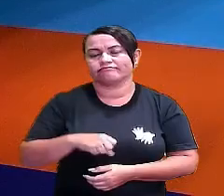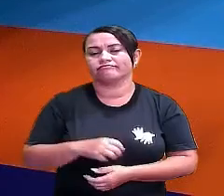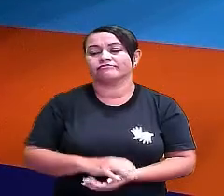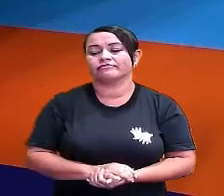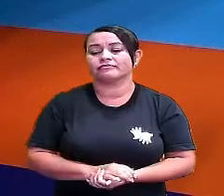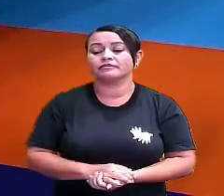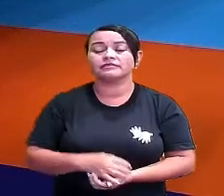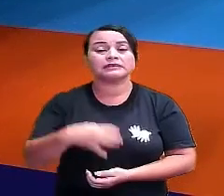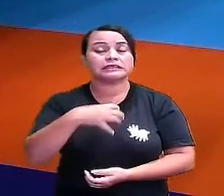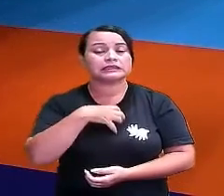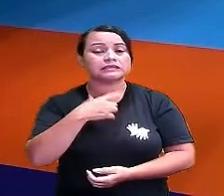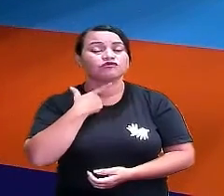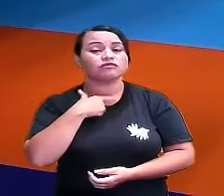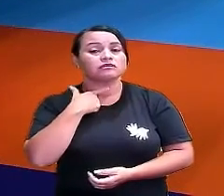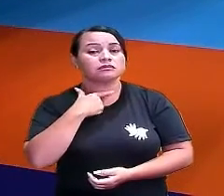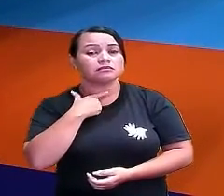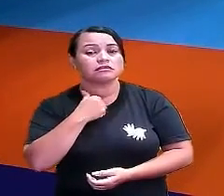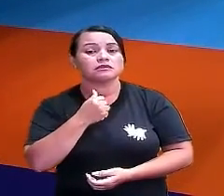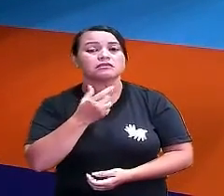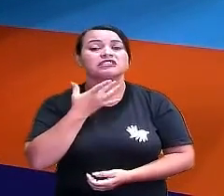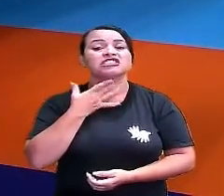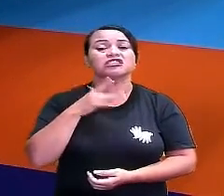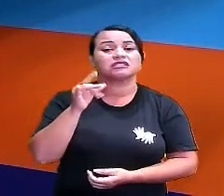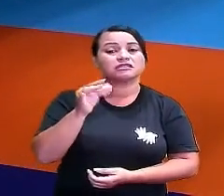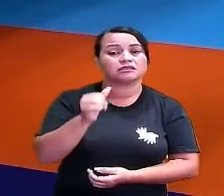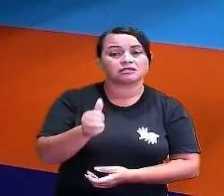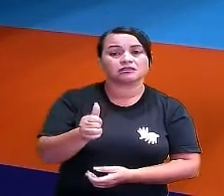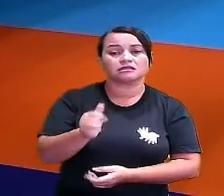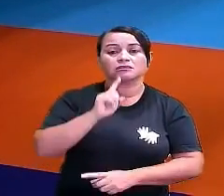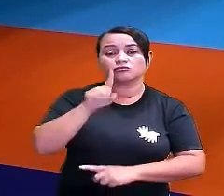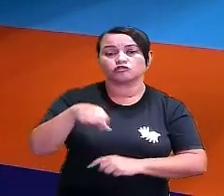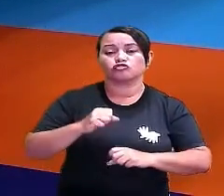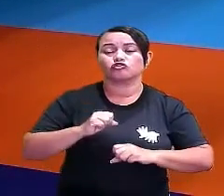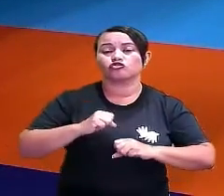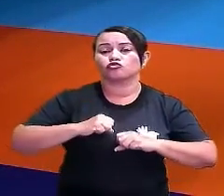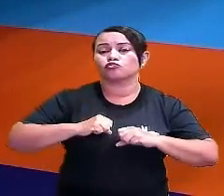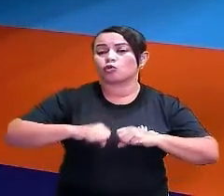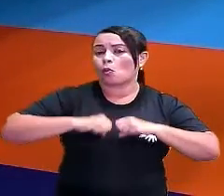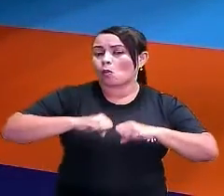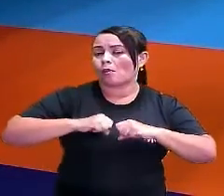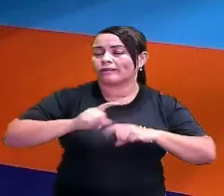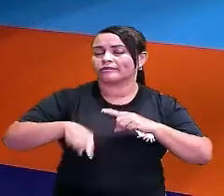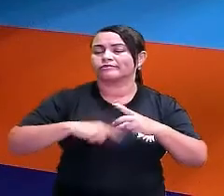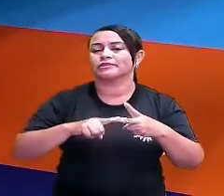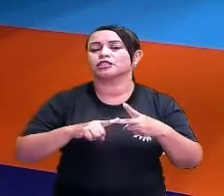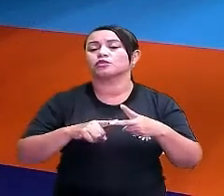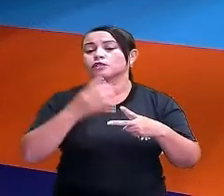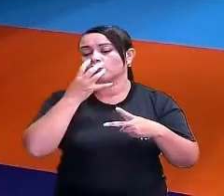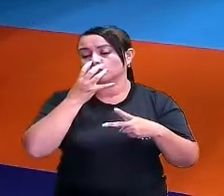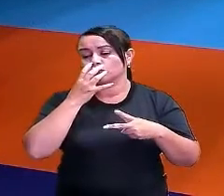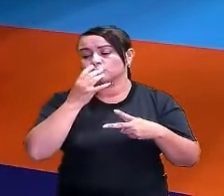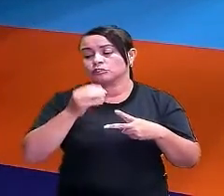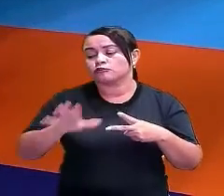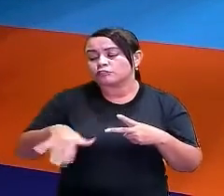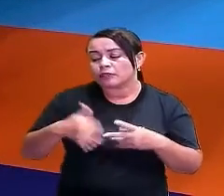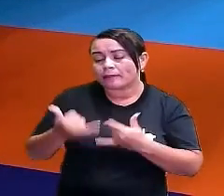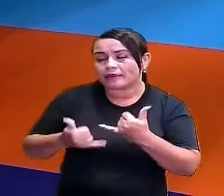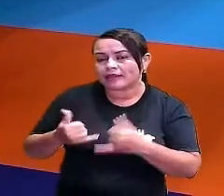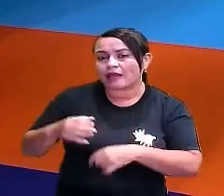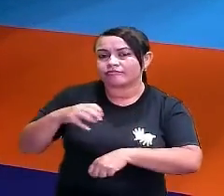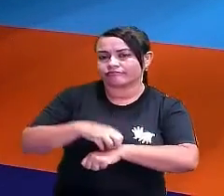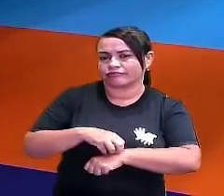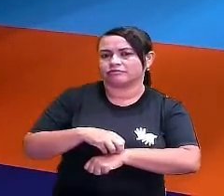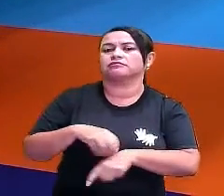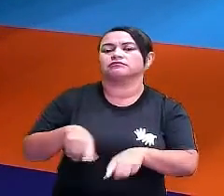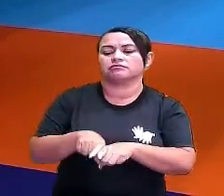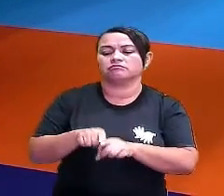após uma corrida e ser mordido por um cãozinho desconhecido se eu mexer com ele. Tá certo, gente? Então, só para a gente